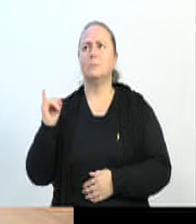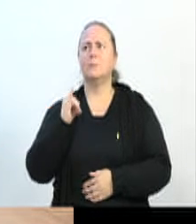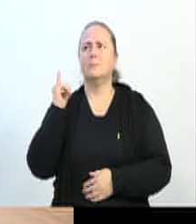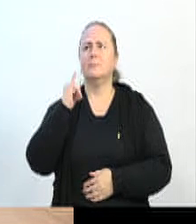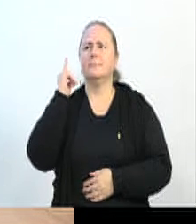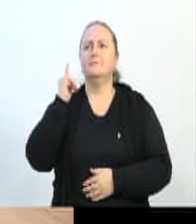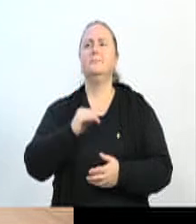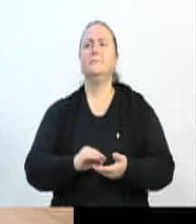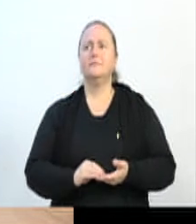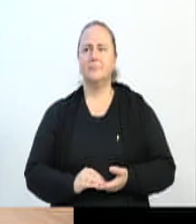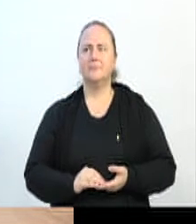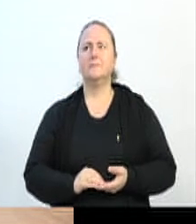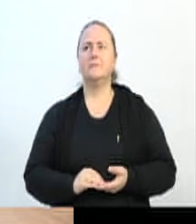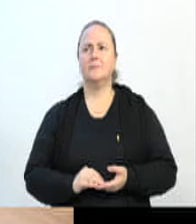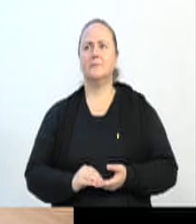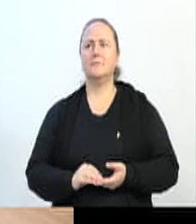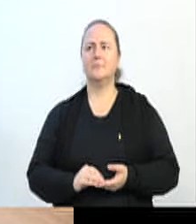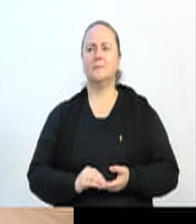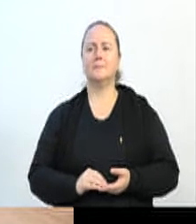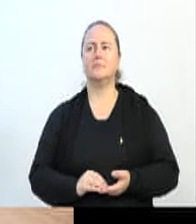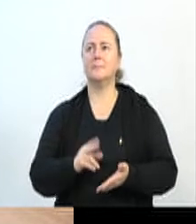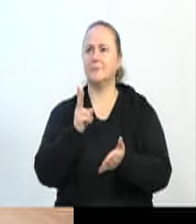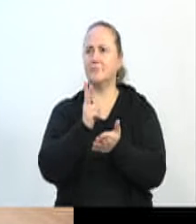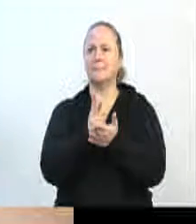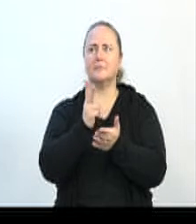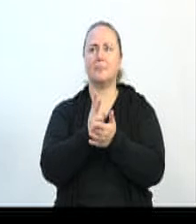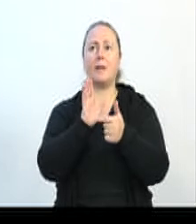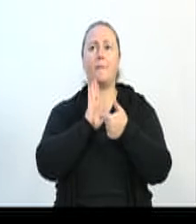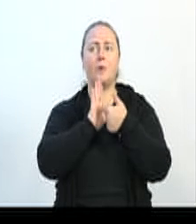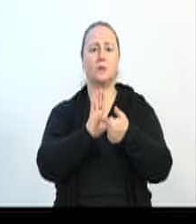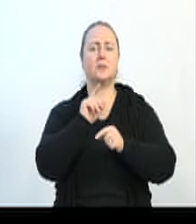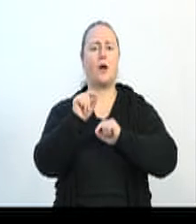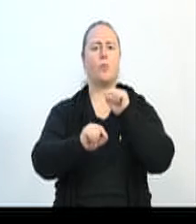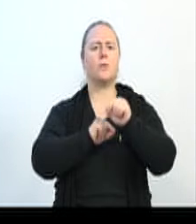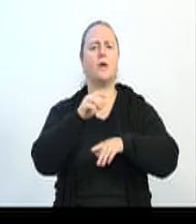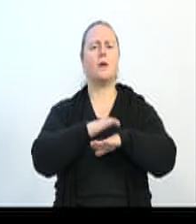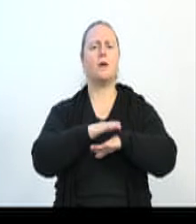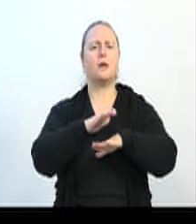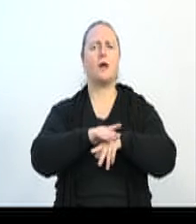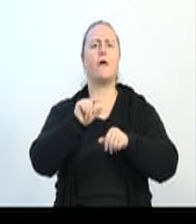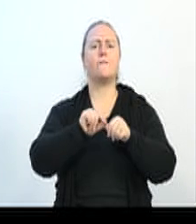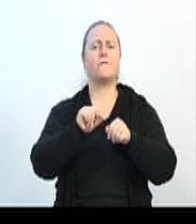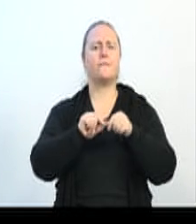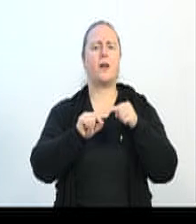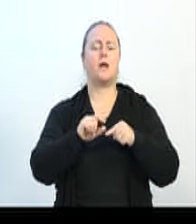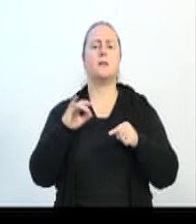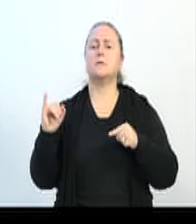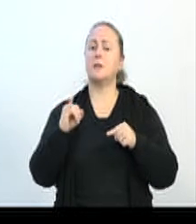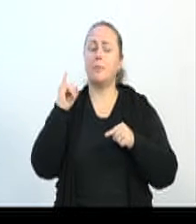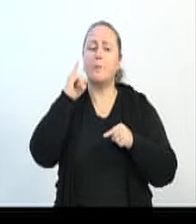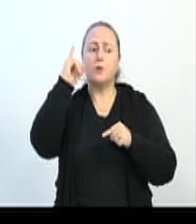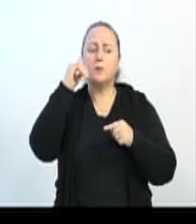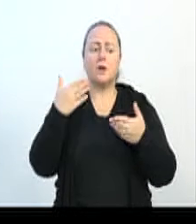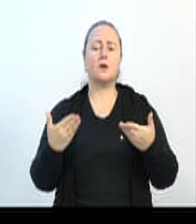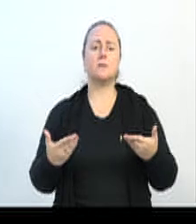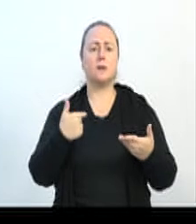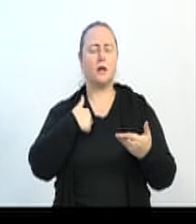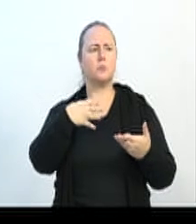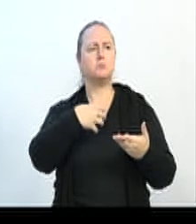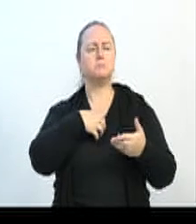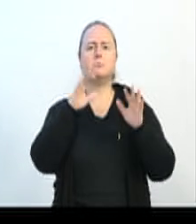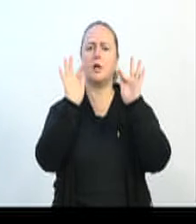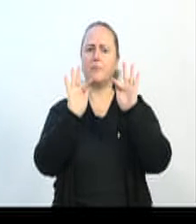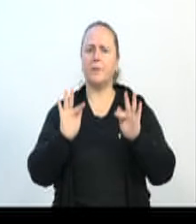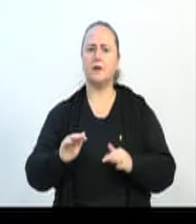de fato, primeiro que prestar contas é importante, muito importante, e eu fico feliz pela ACIB